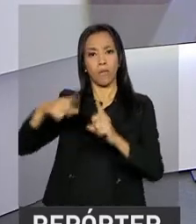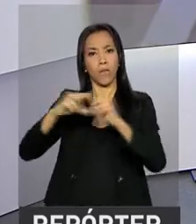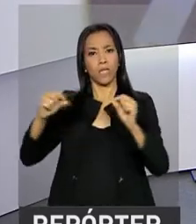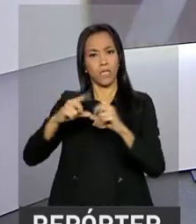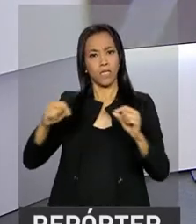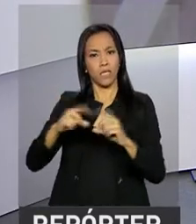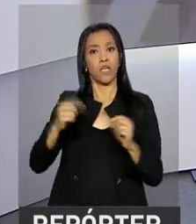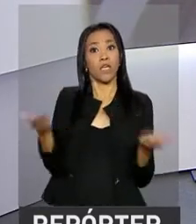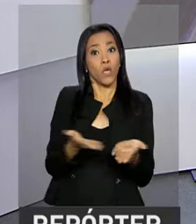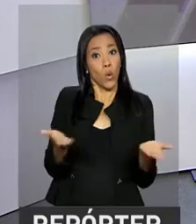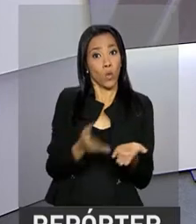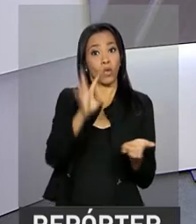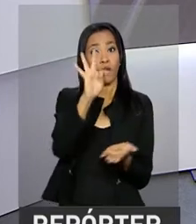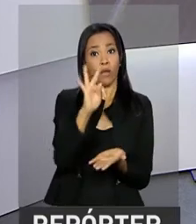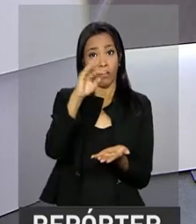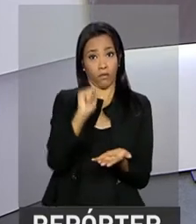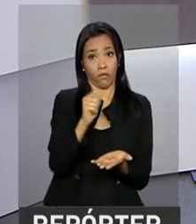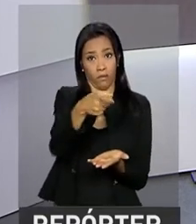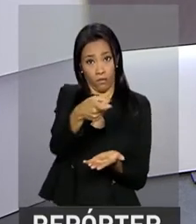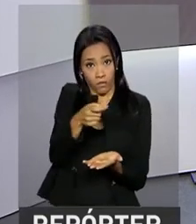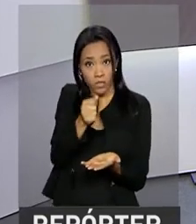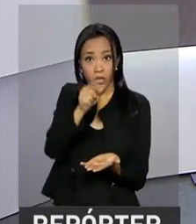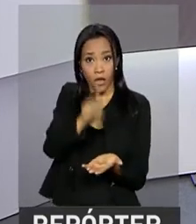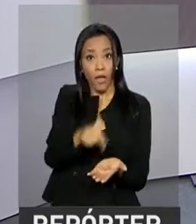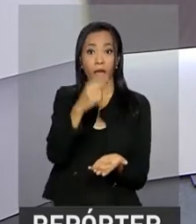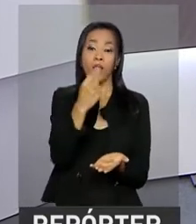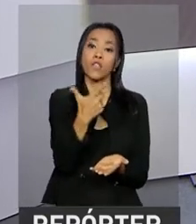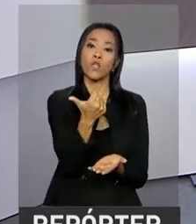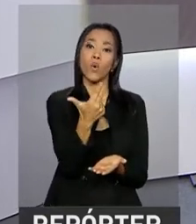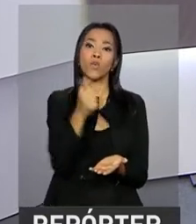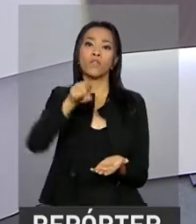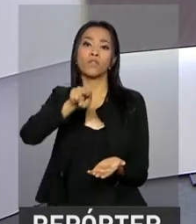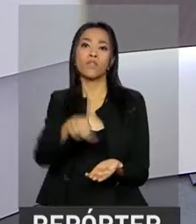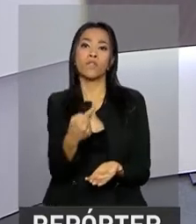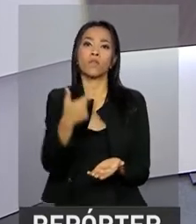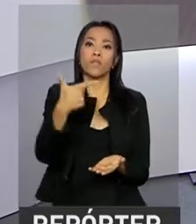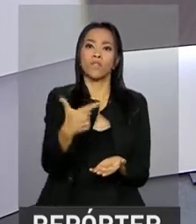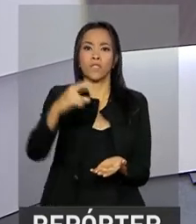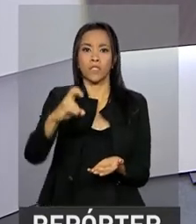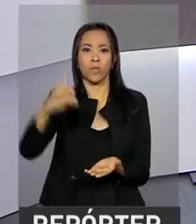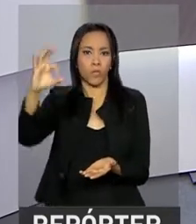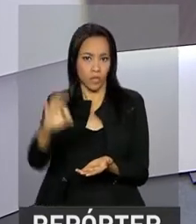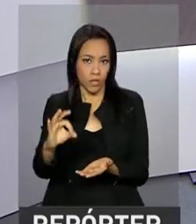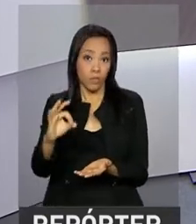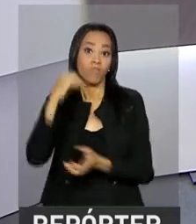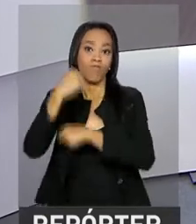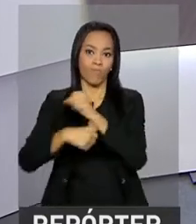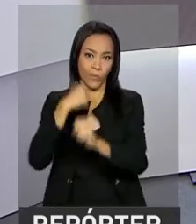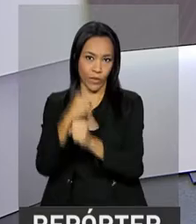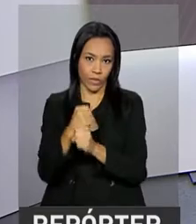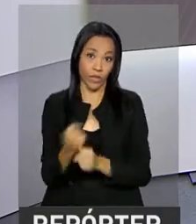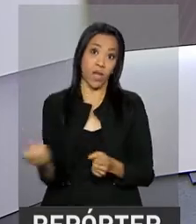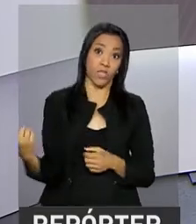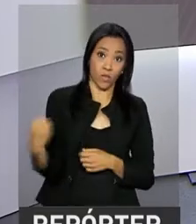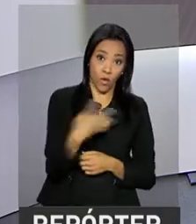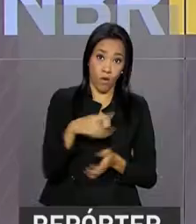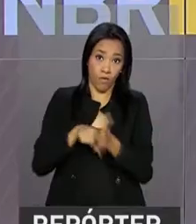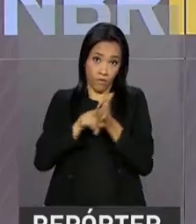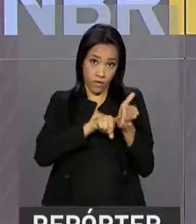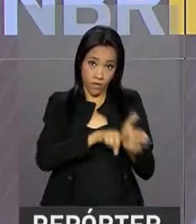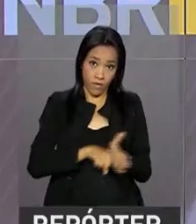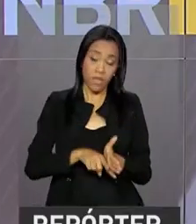,25% ao ano. A expectativa dos analistas é que haja uma nova queda.